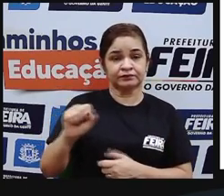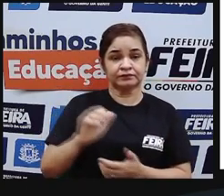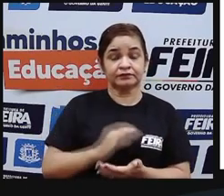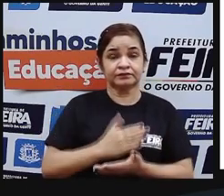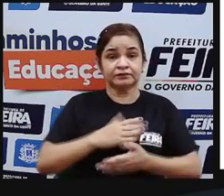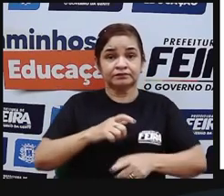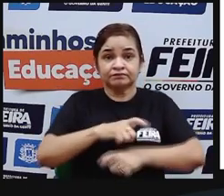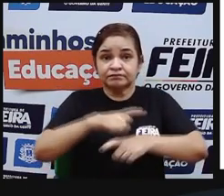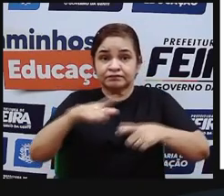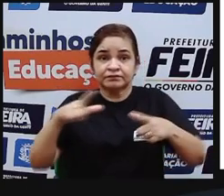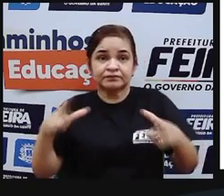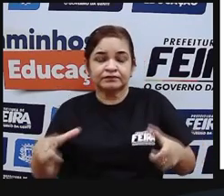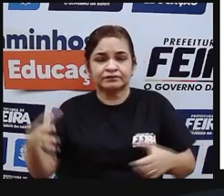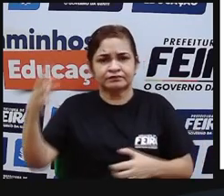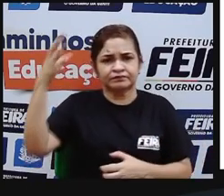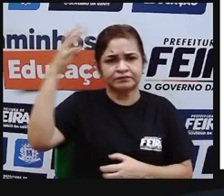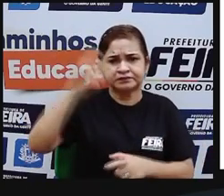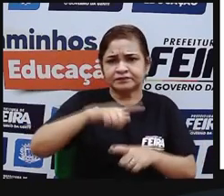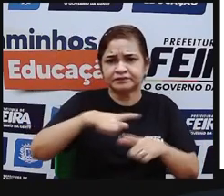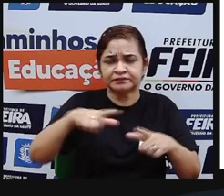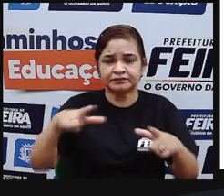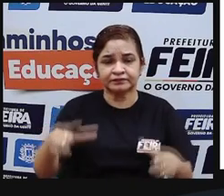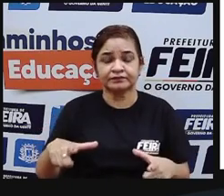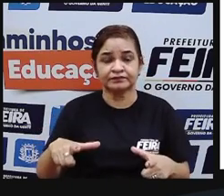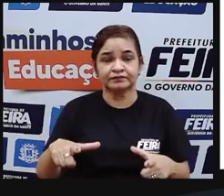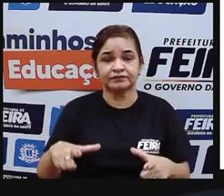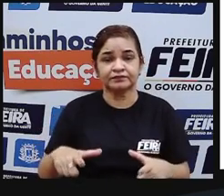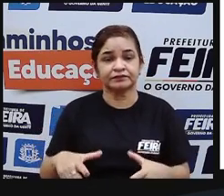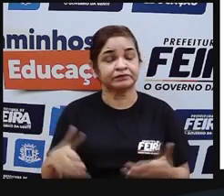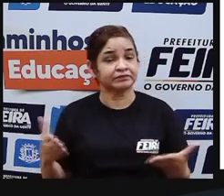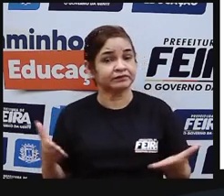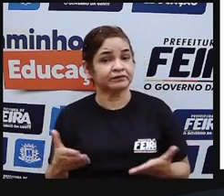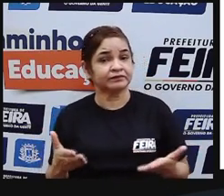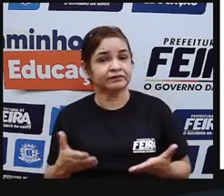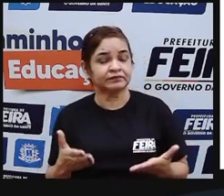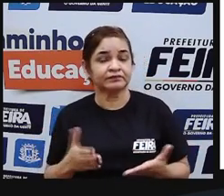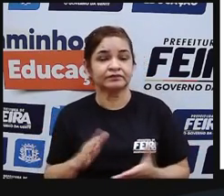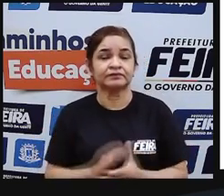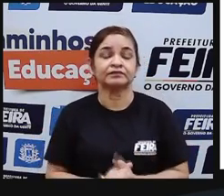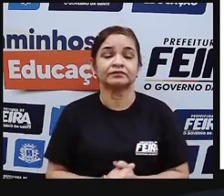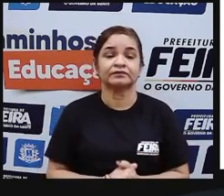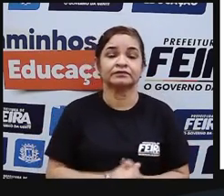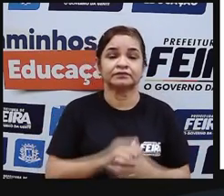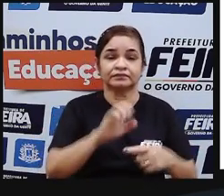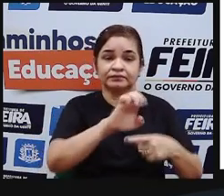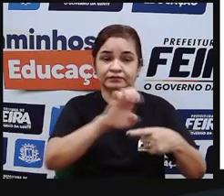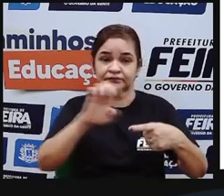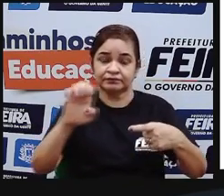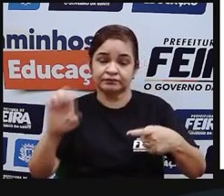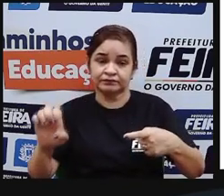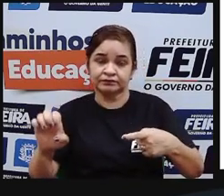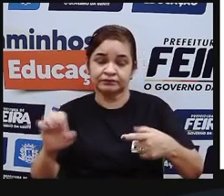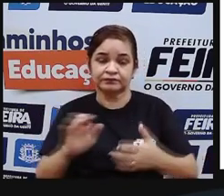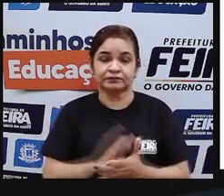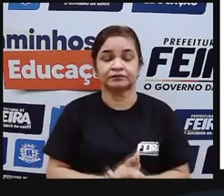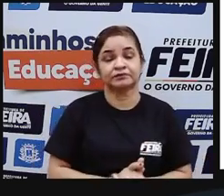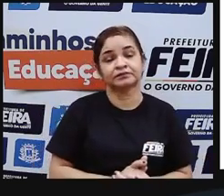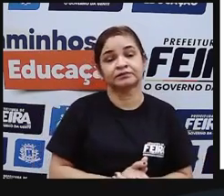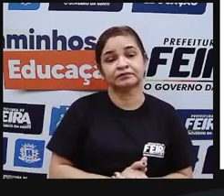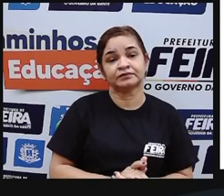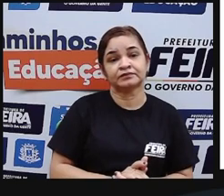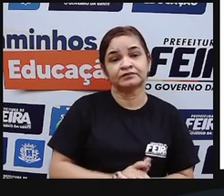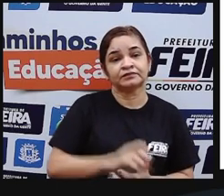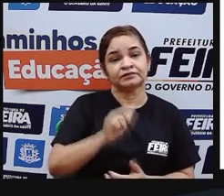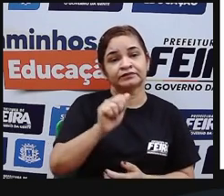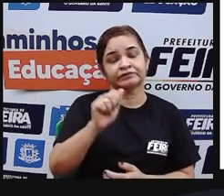imenso império abrangia parte dos atuais Peru Equador Bolívia Chile e Argentina então